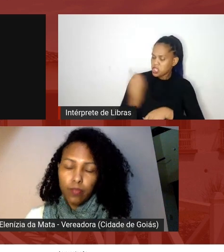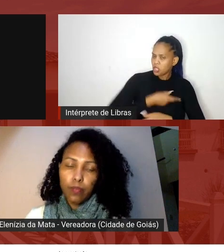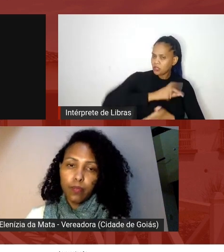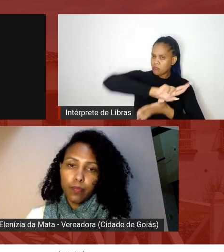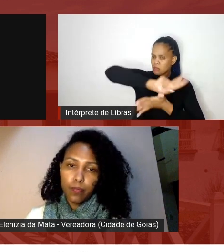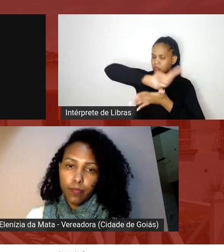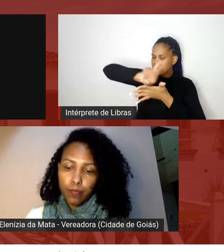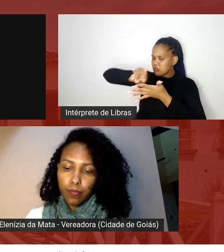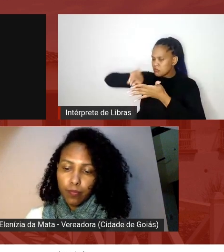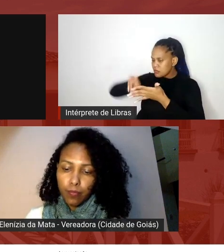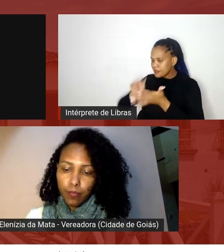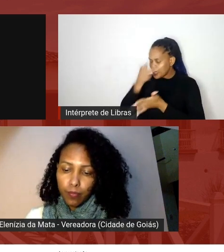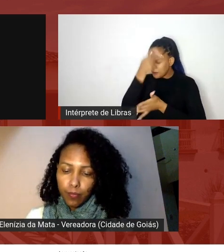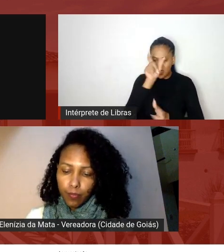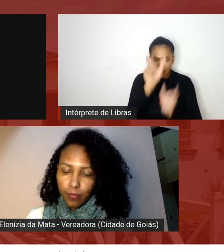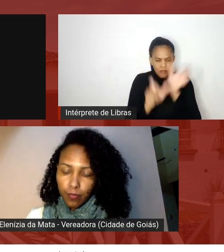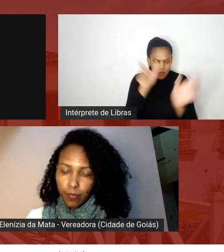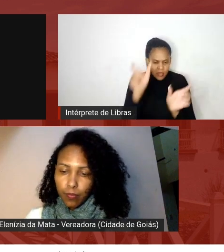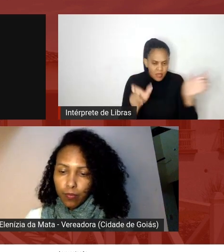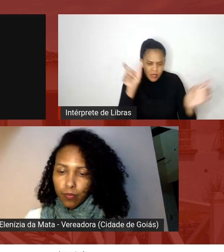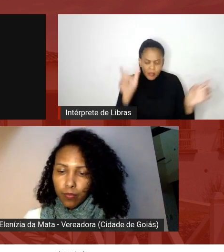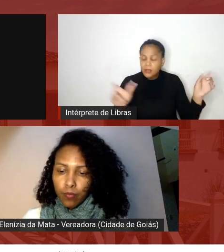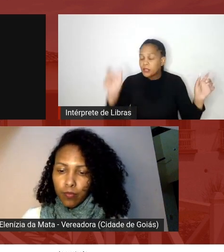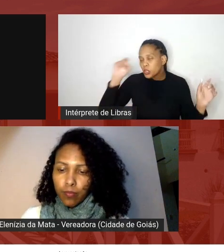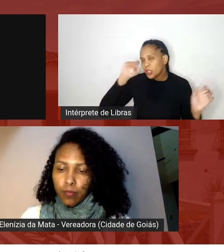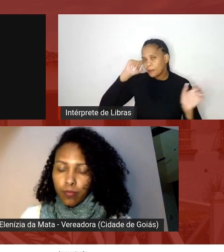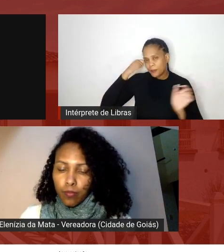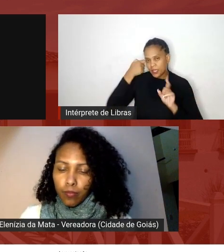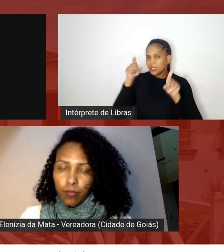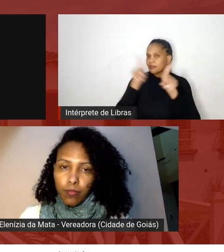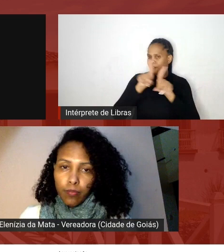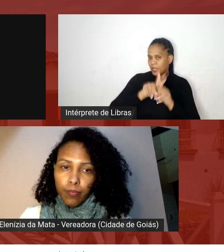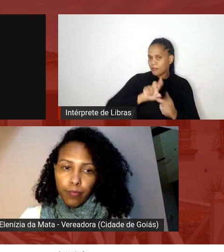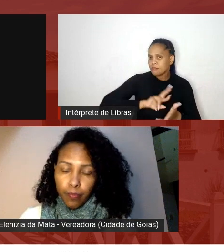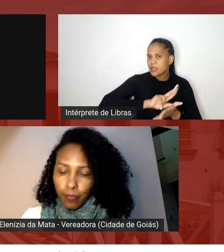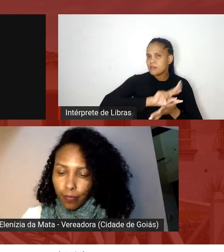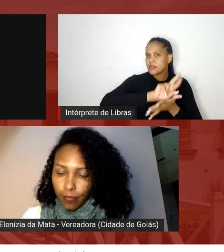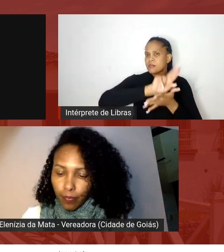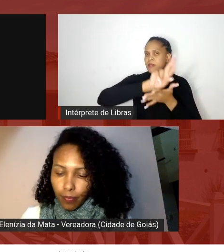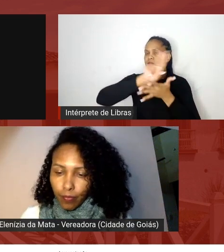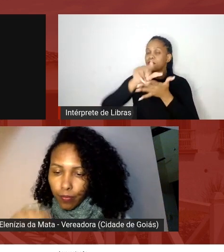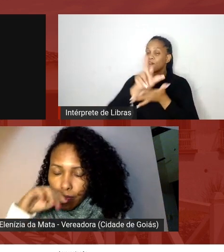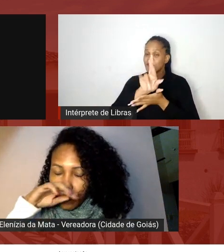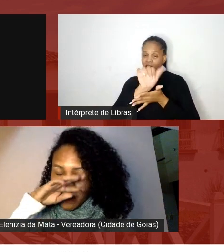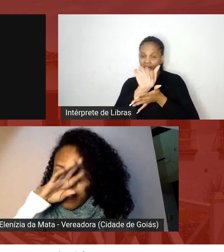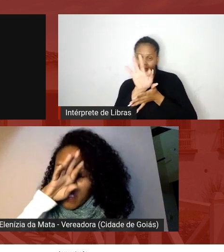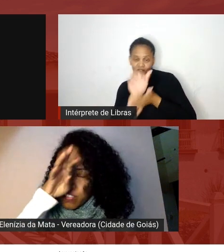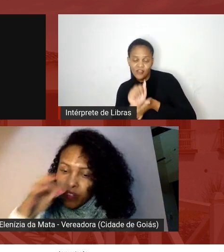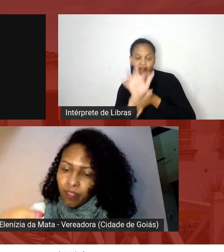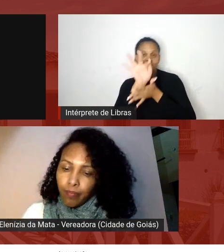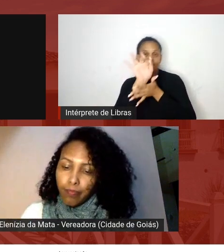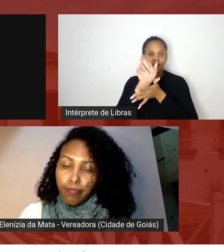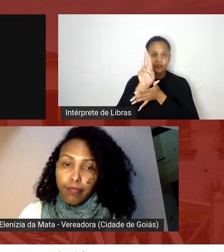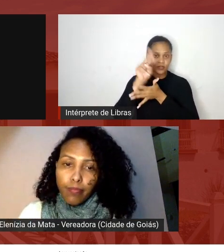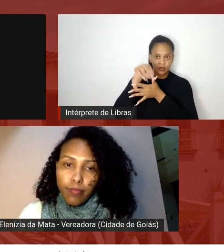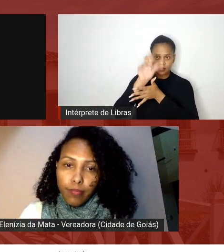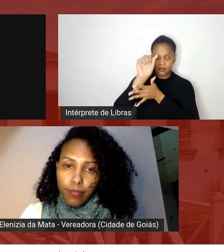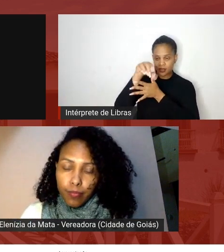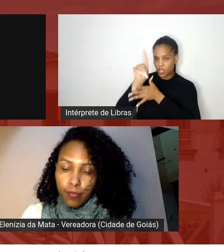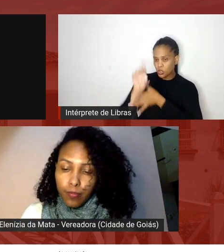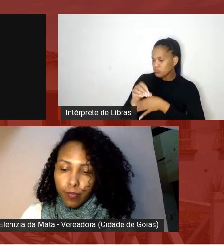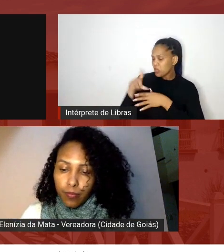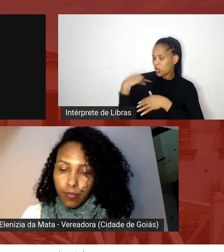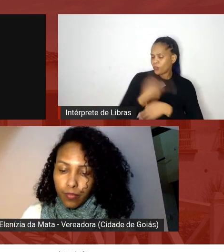várias Fernanda vários Fernandos e vários Rafa e precisamos ser ouvidos